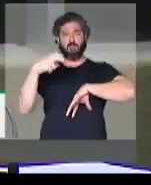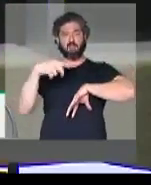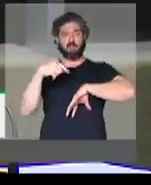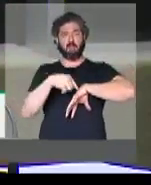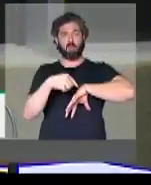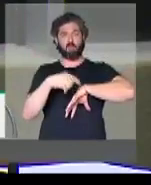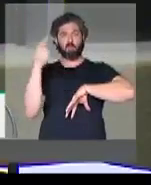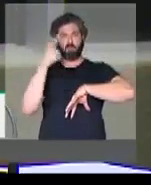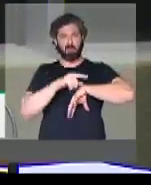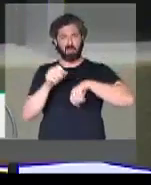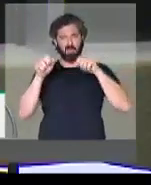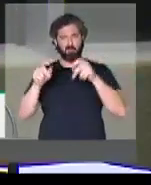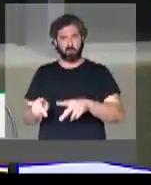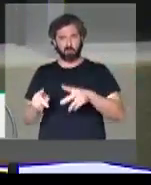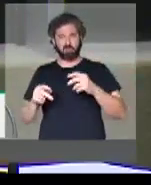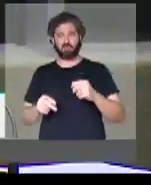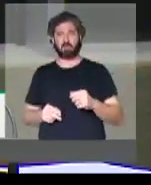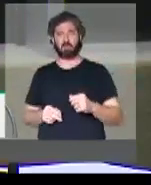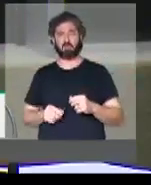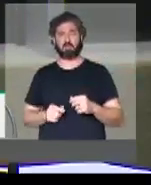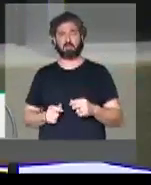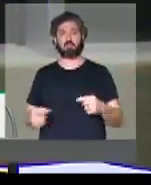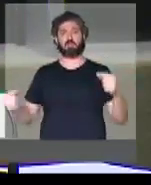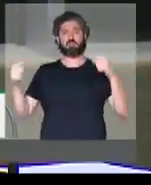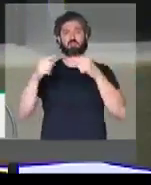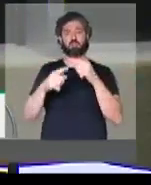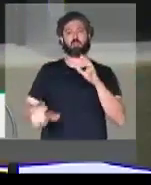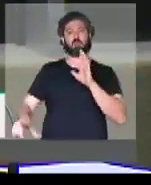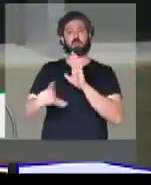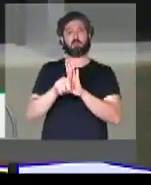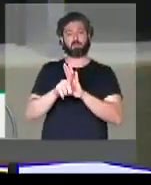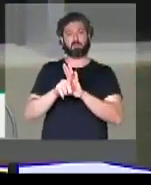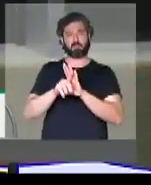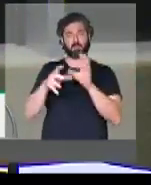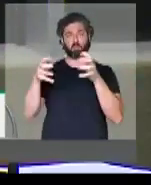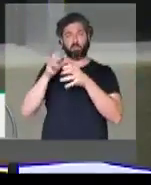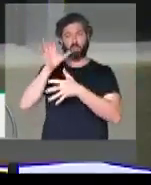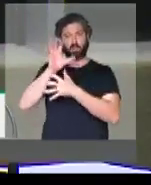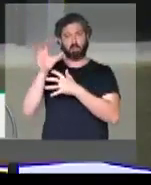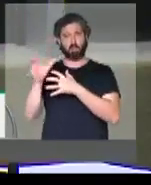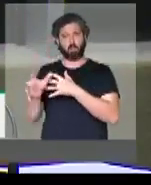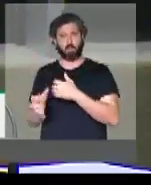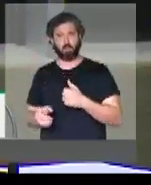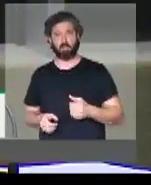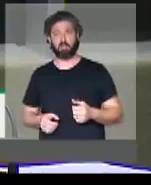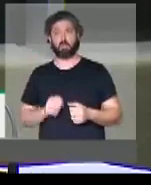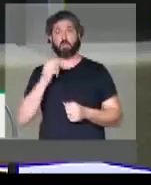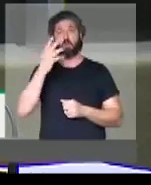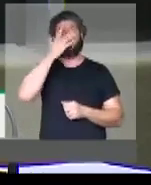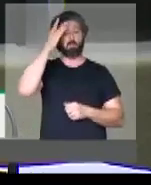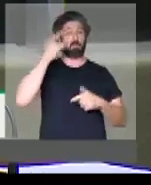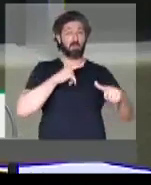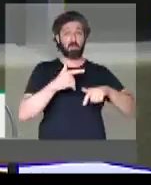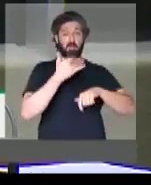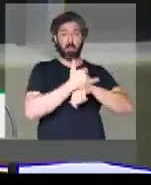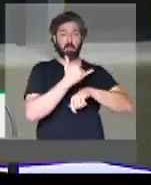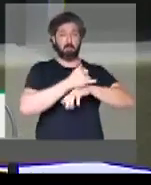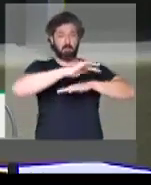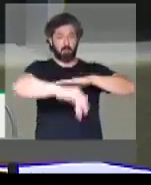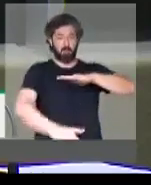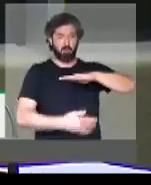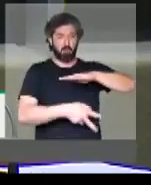para se aposentar dentro da sua categoria. Ou um mineiro de